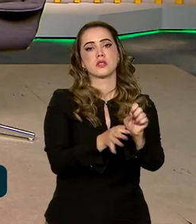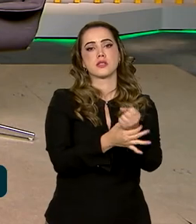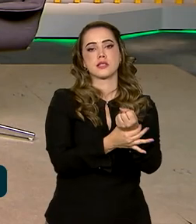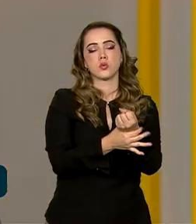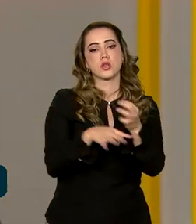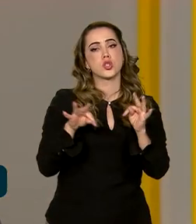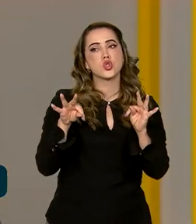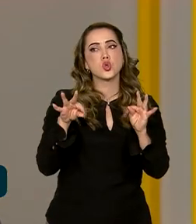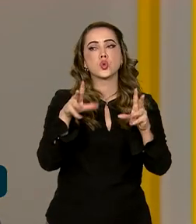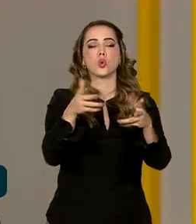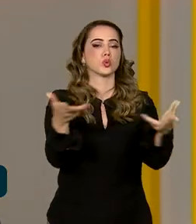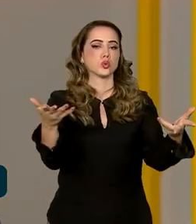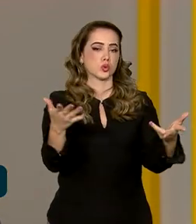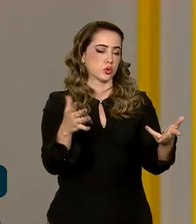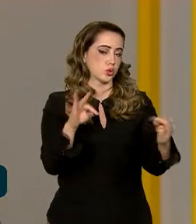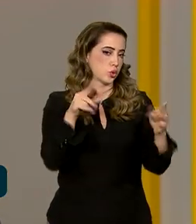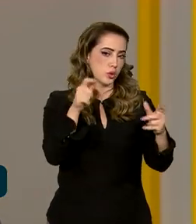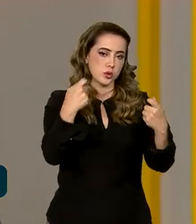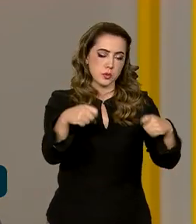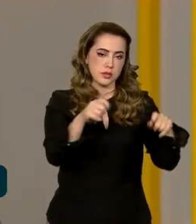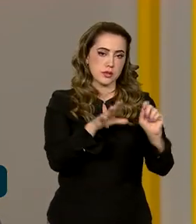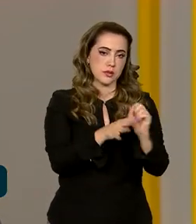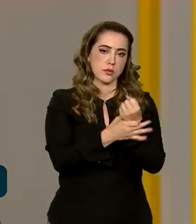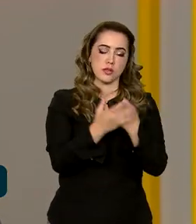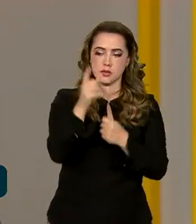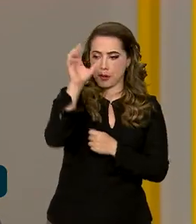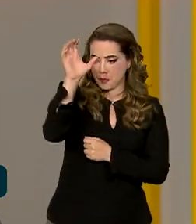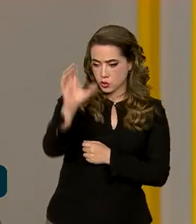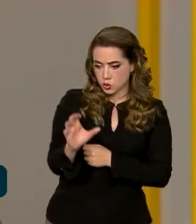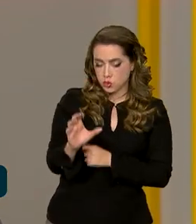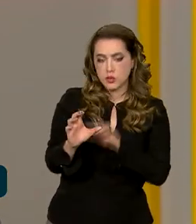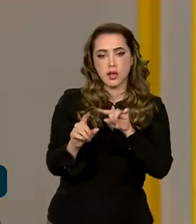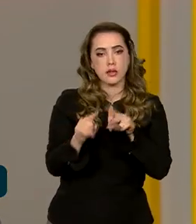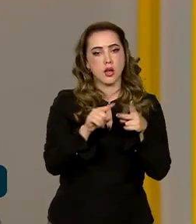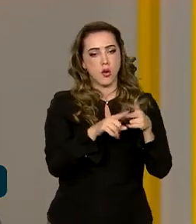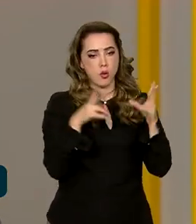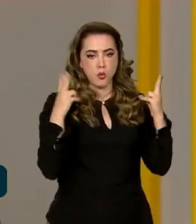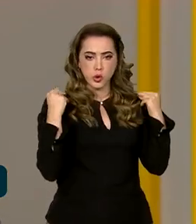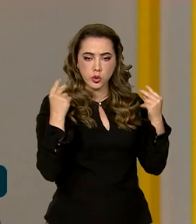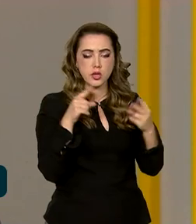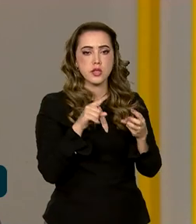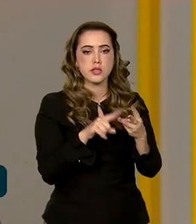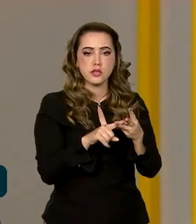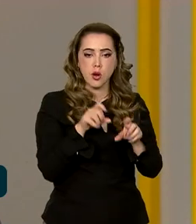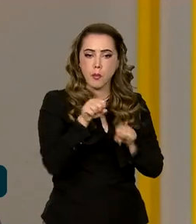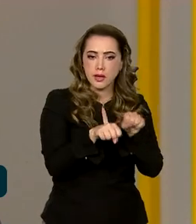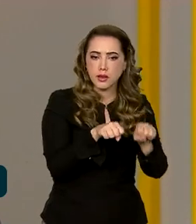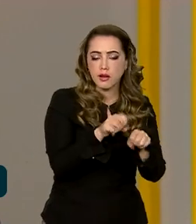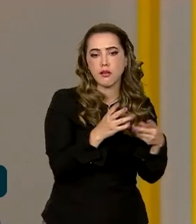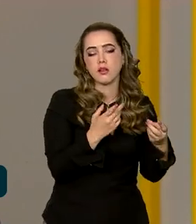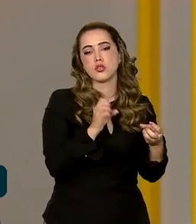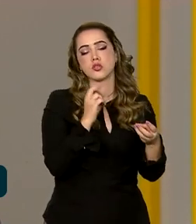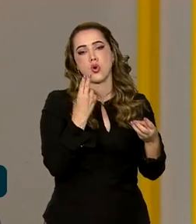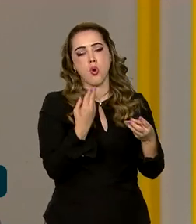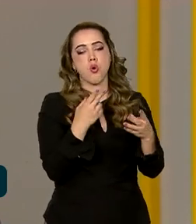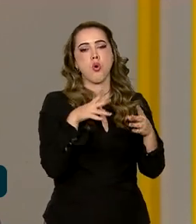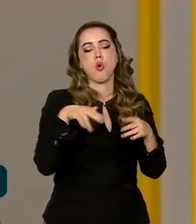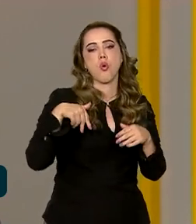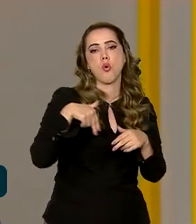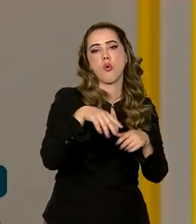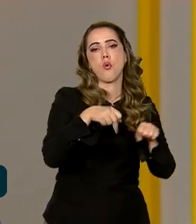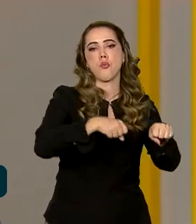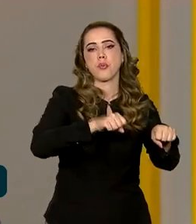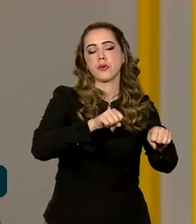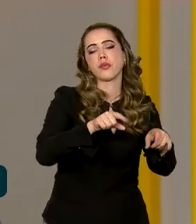compartilhada, é compartilhada com o cidadão, com o motorista, com o pedestre, com o ciclista e com o gestor público também.